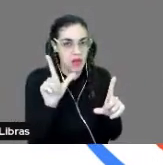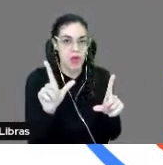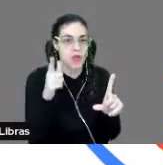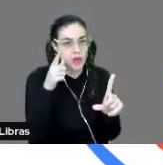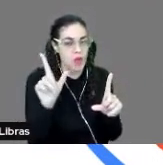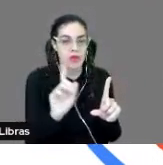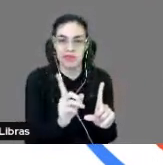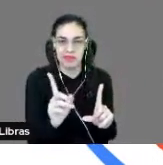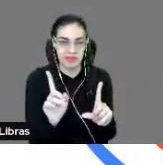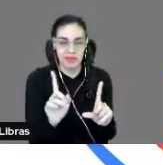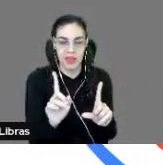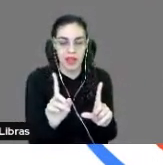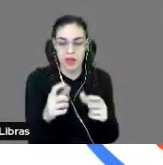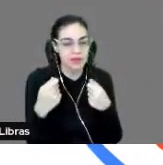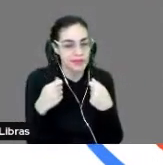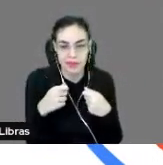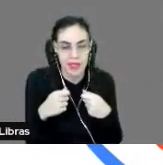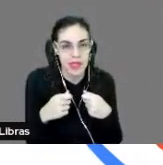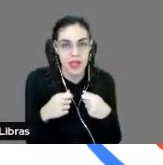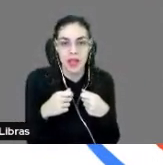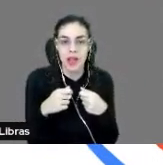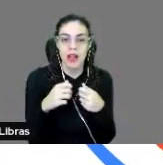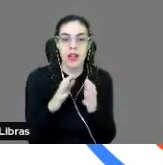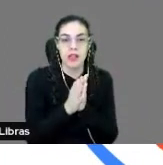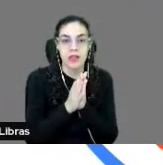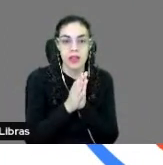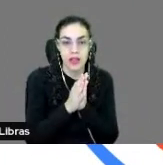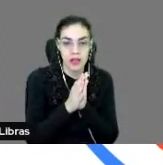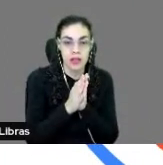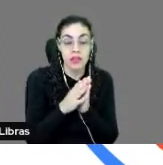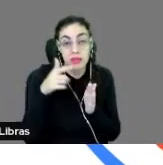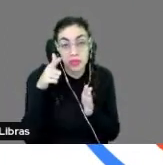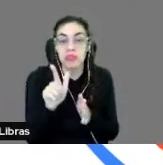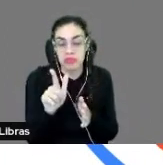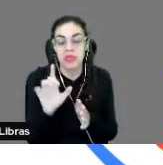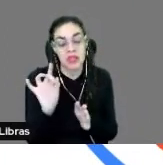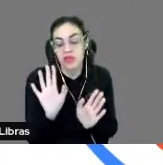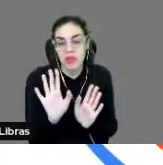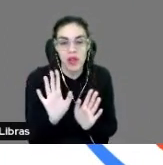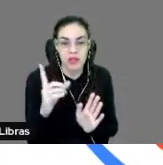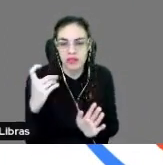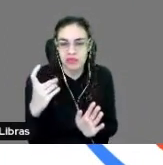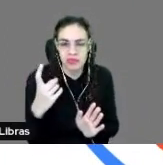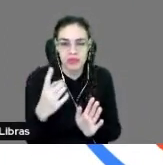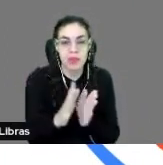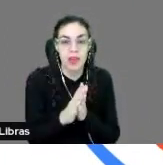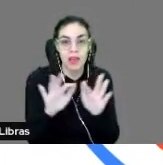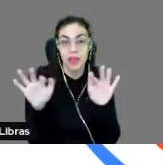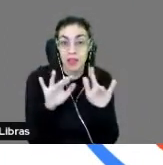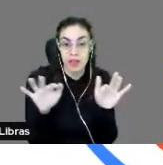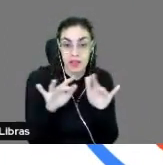de terceiros. De dentro do Google Classroom já é possível acessar diretamente. Relatórios de originalidade.